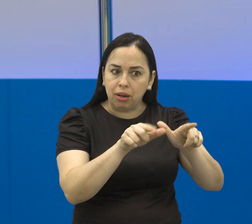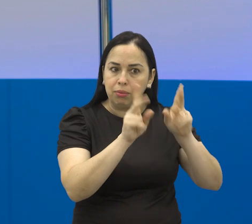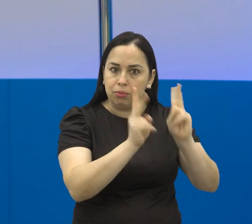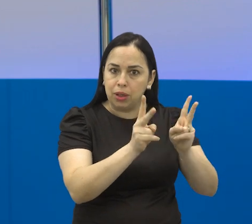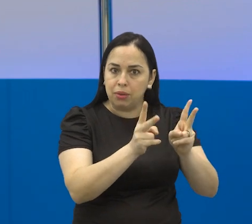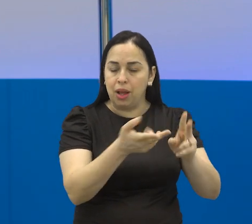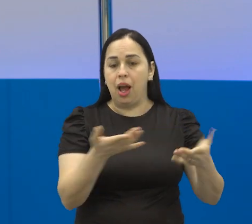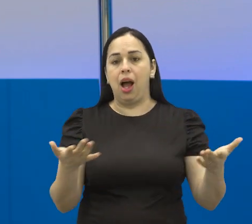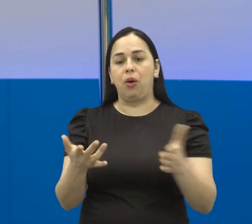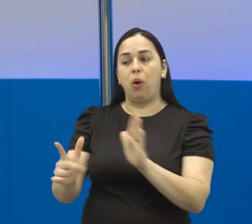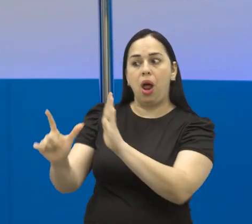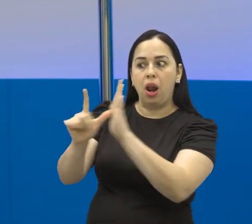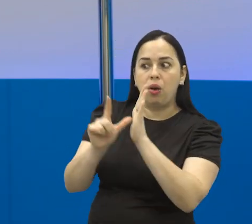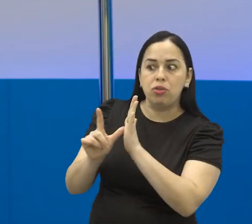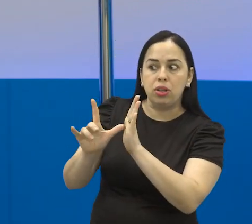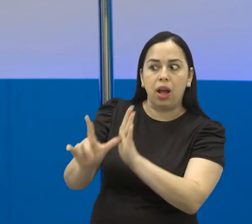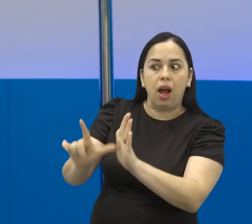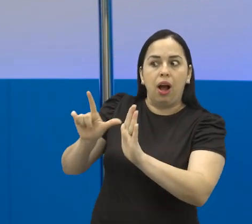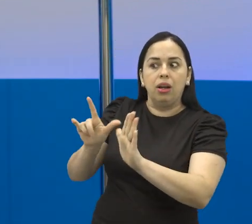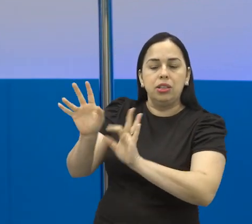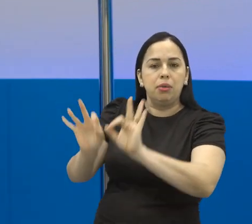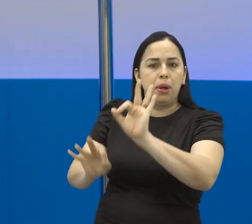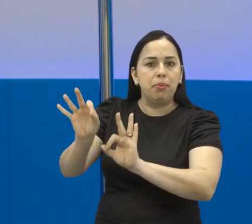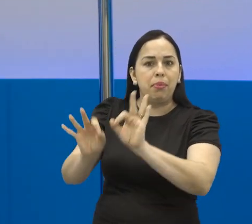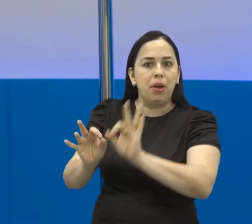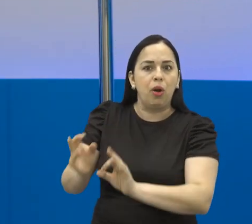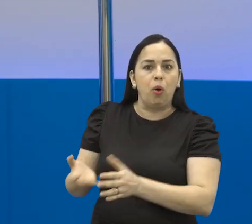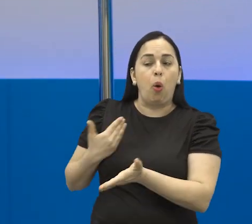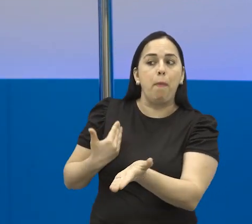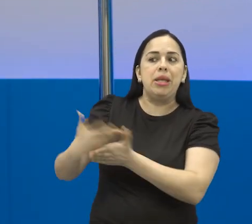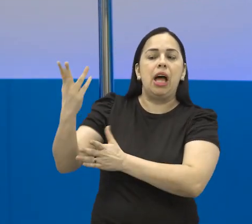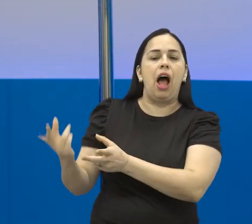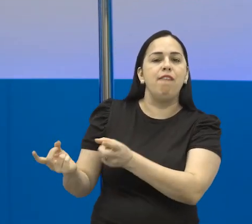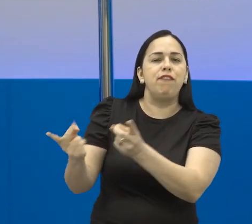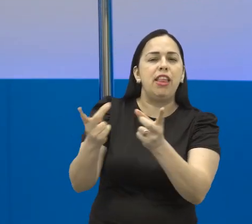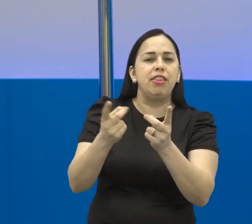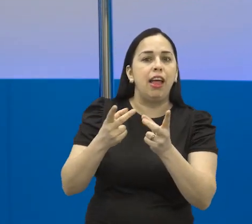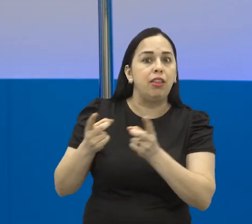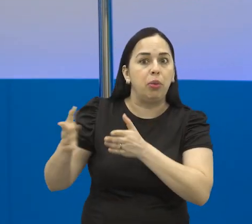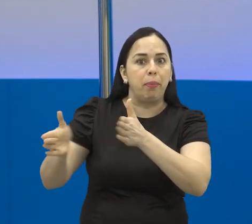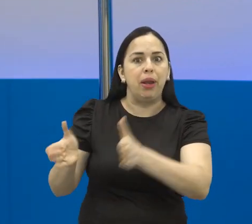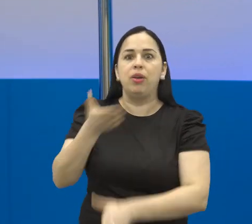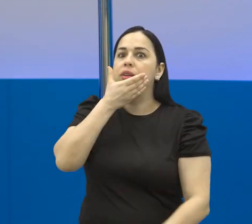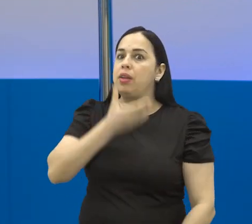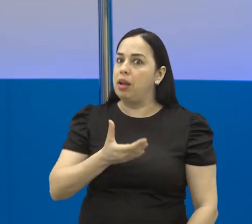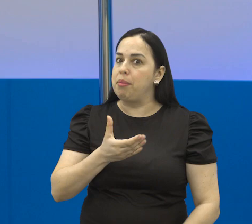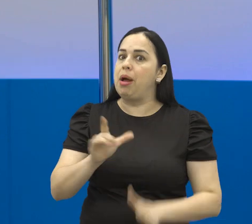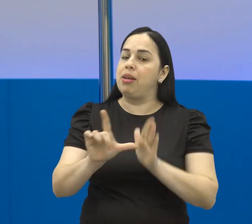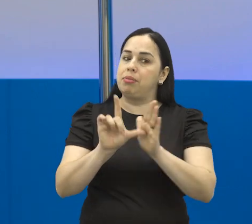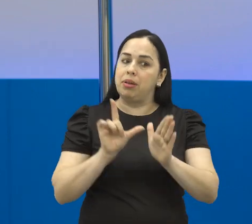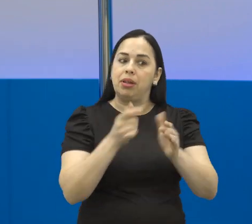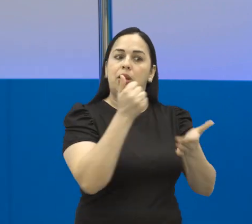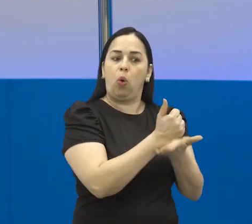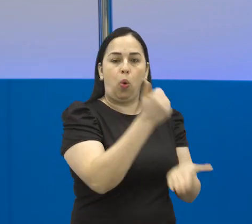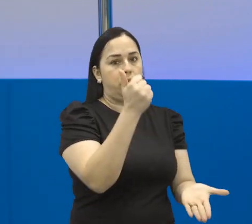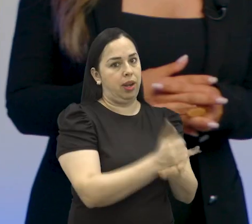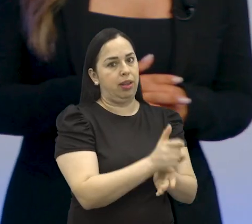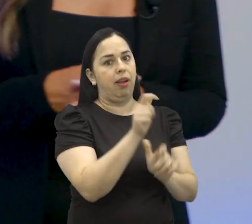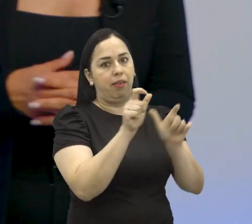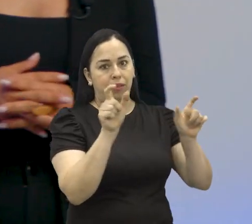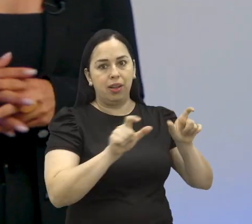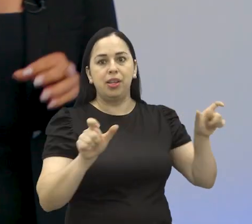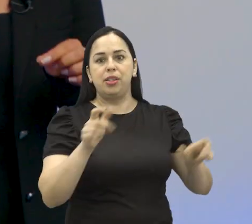já se prepara para as vendas de fim de ano que exigem a contratação de funcionários.